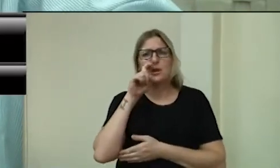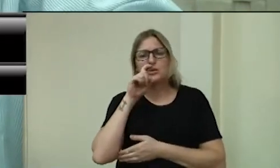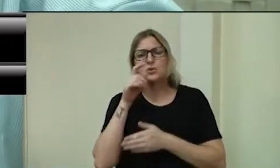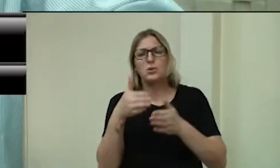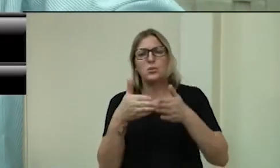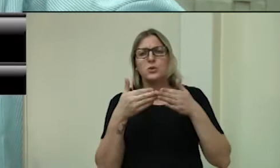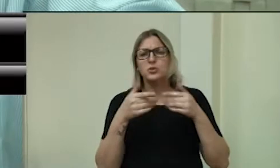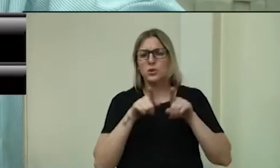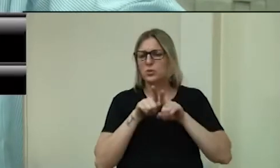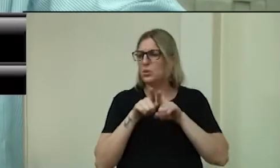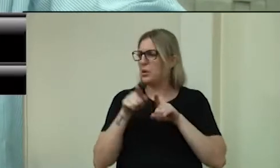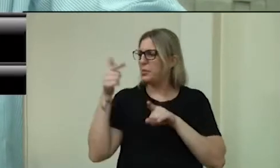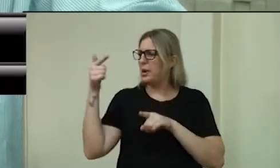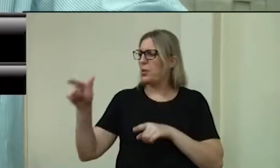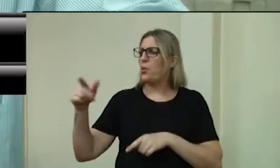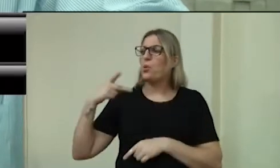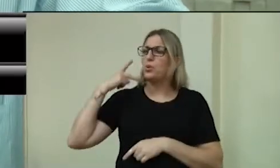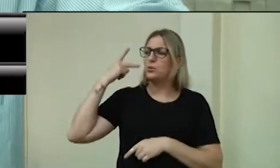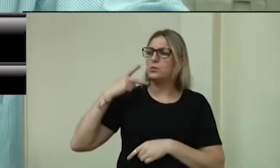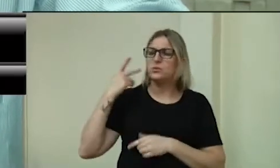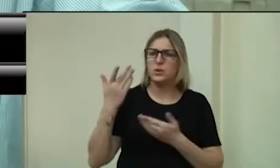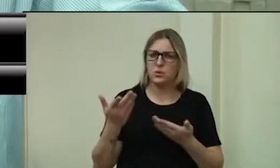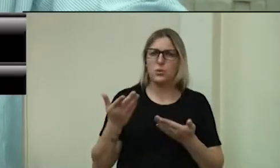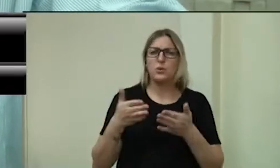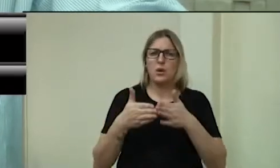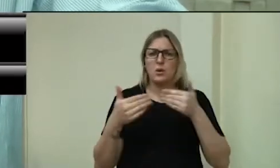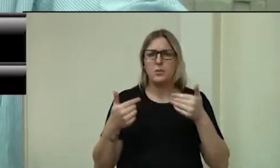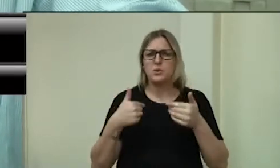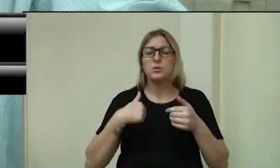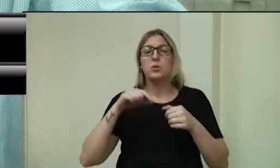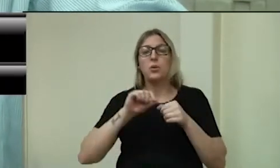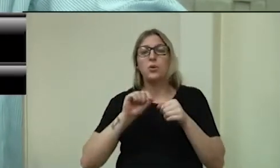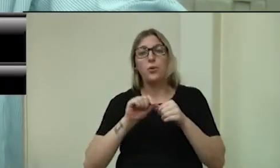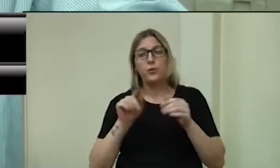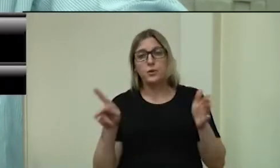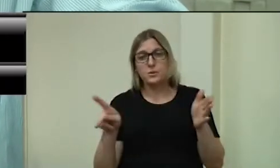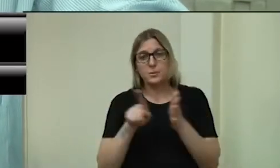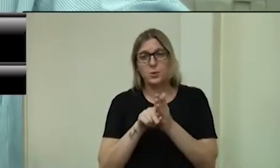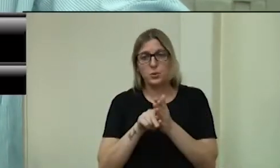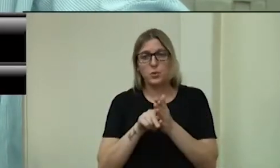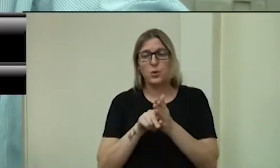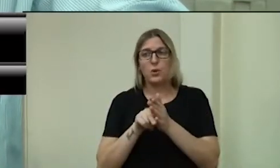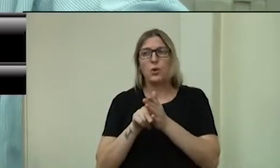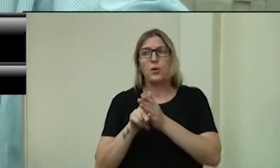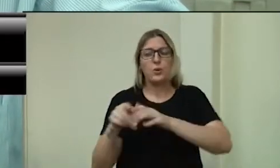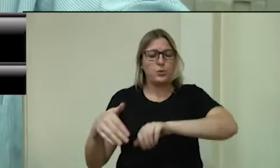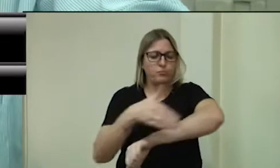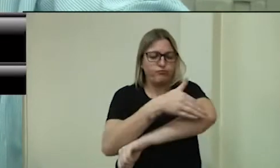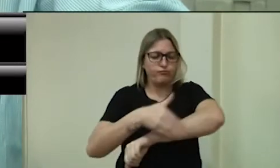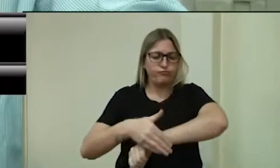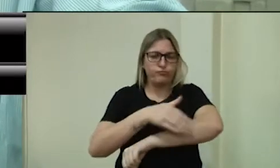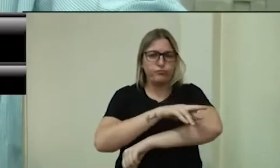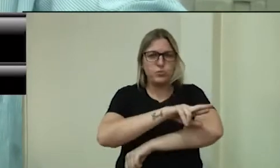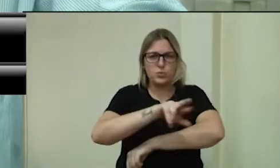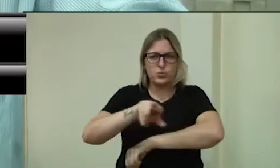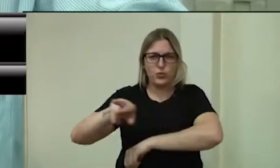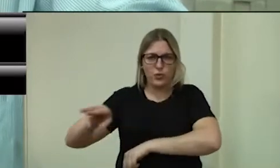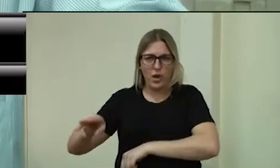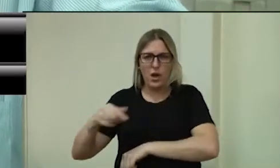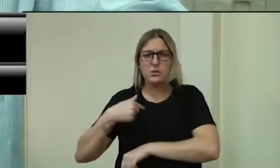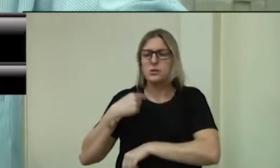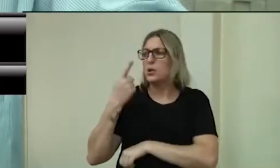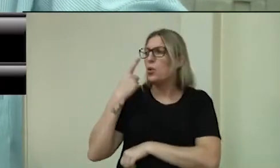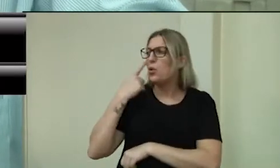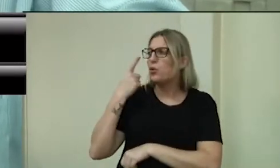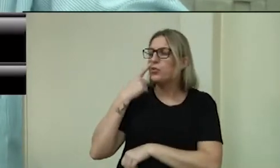pedindo. Então, todos, eu fiz um protocolo nessas ruas, e até vi o Álice aqui preocupado na